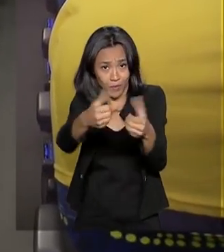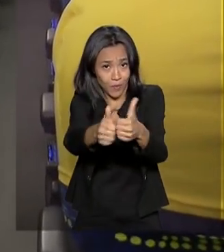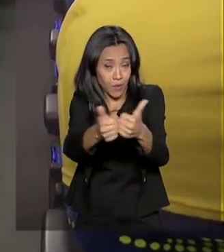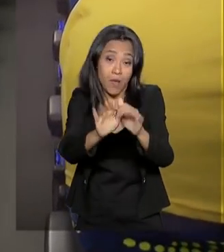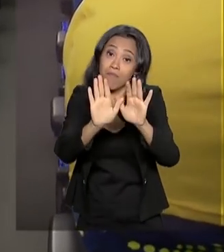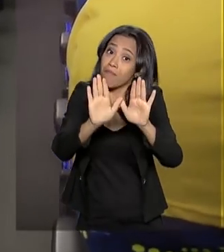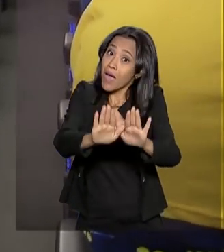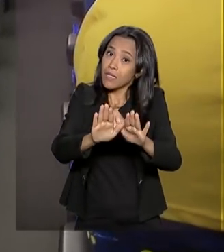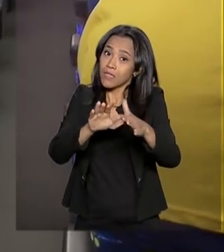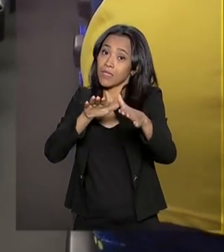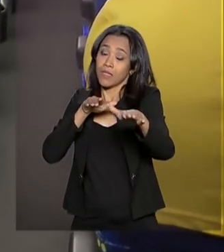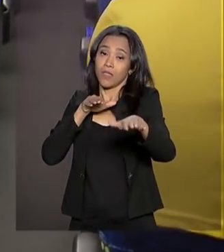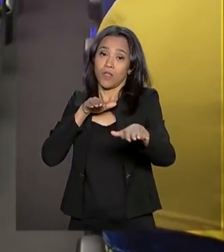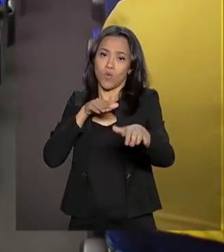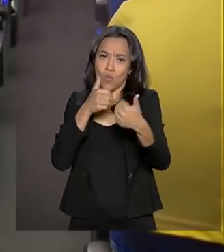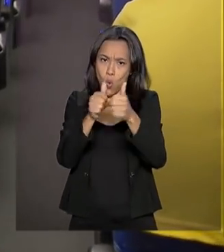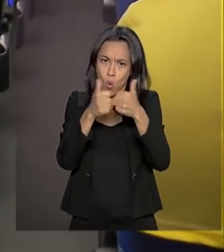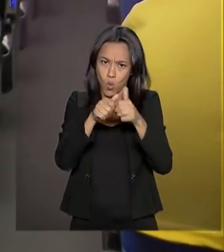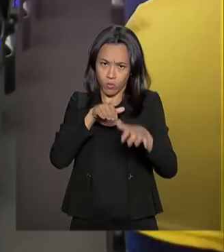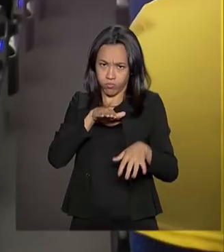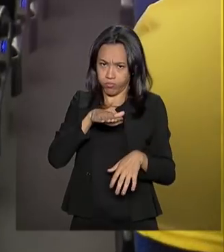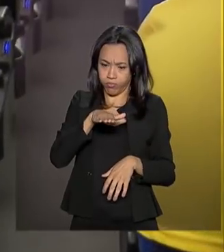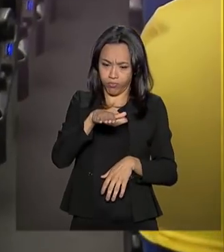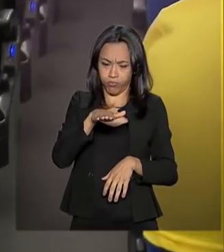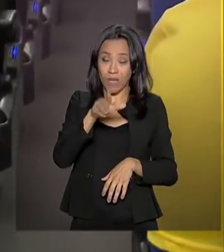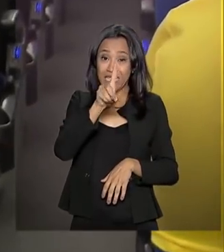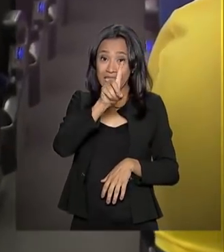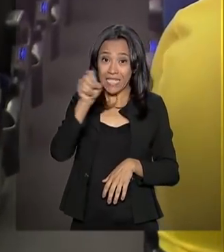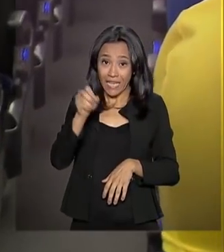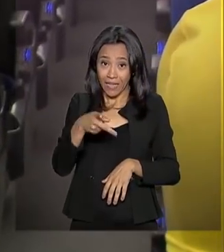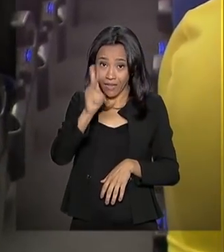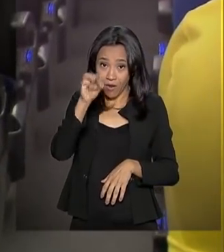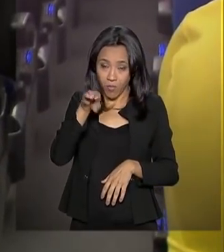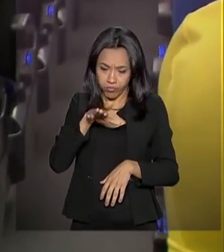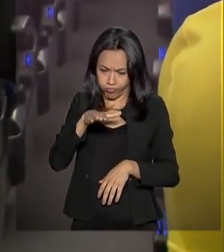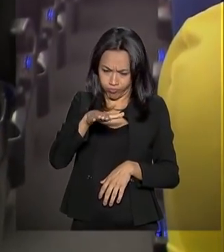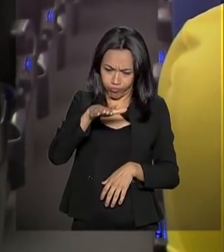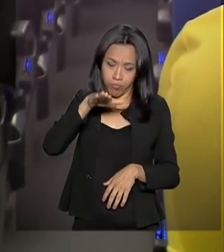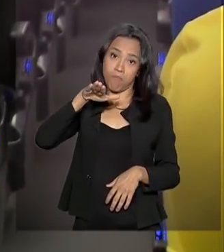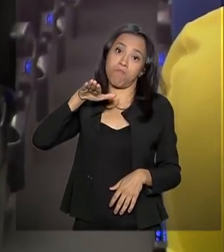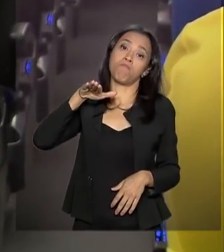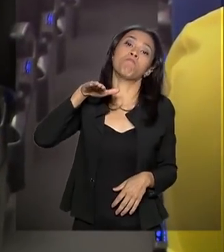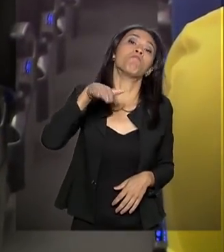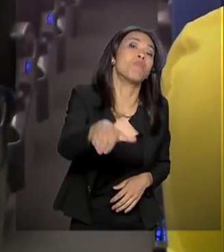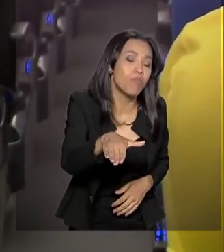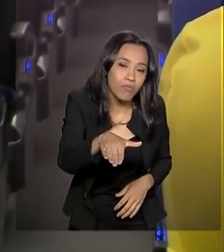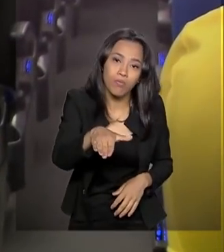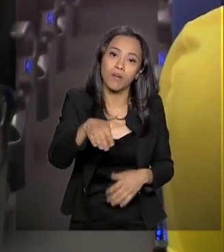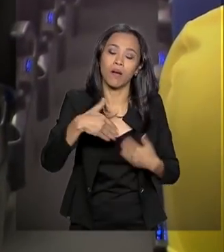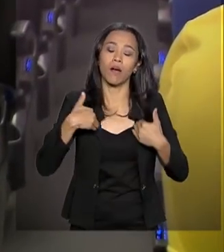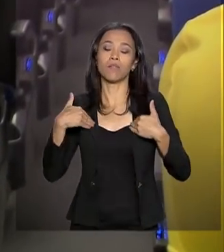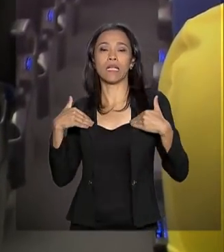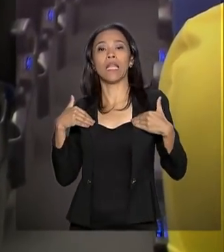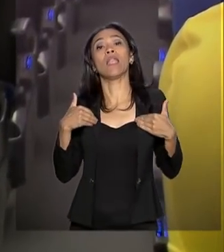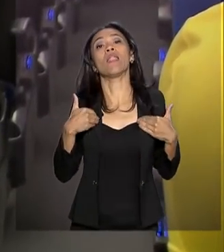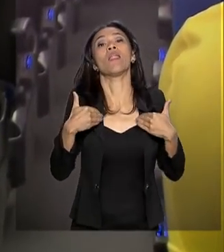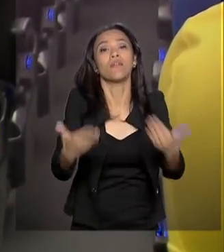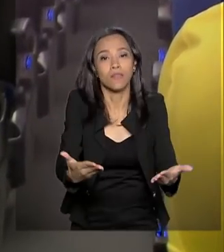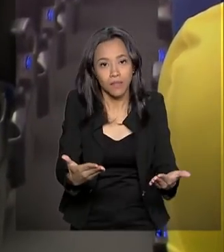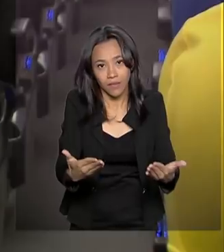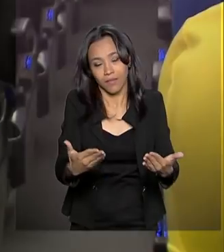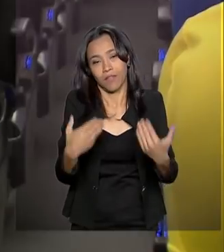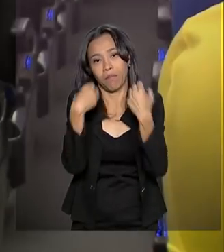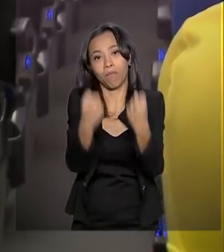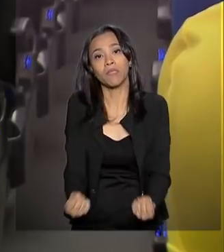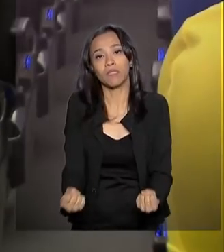é que a batida de um ônibus que se move a 100 km por hora pode deixar o corpo de uma pessoa até 30 vezes mais pesado.